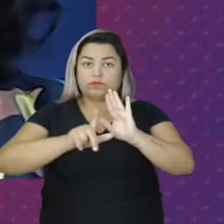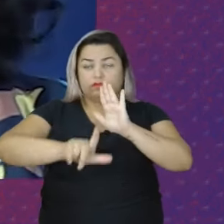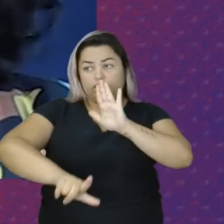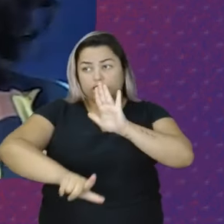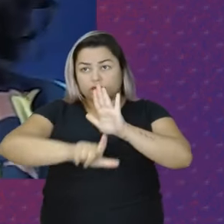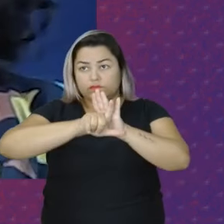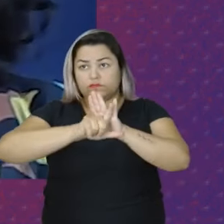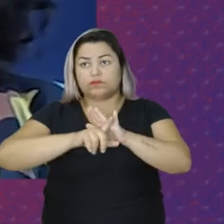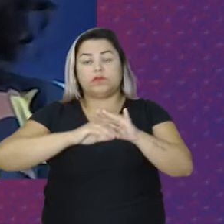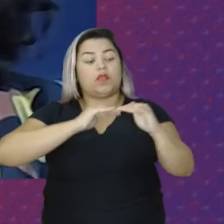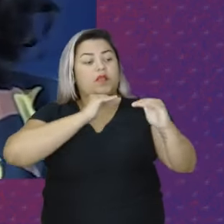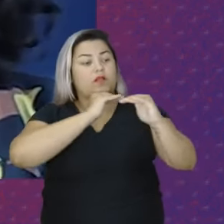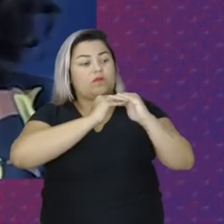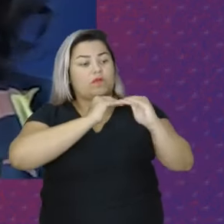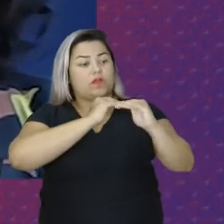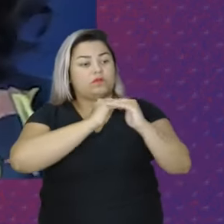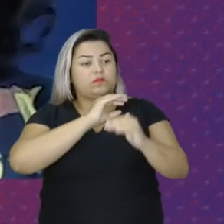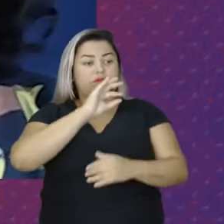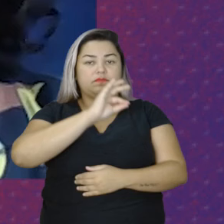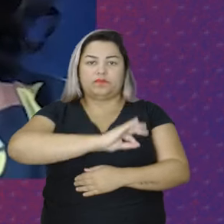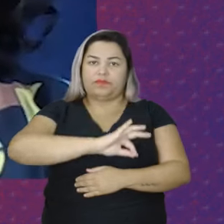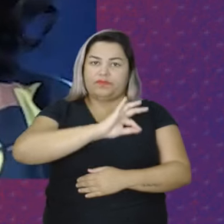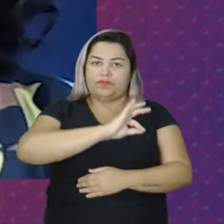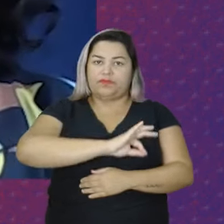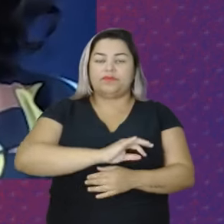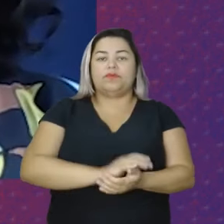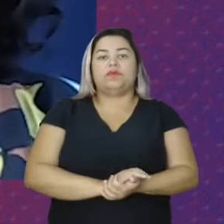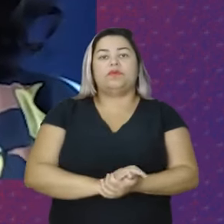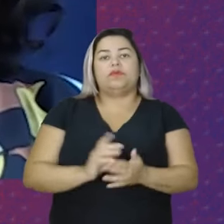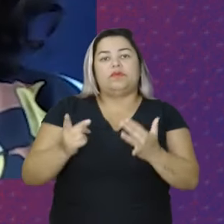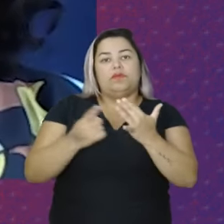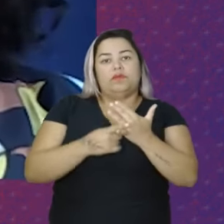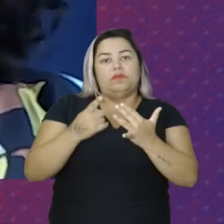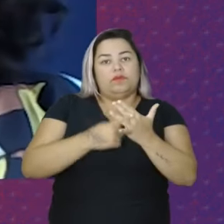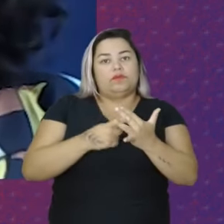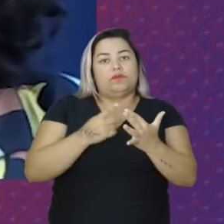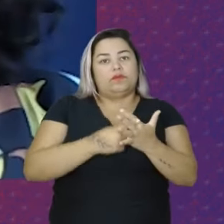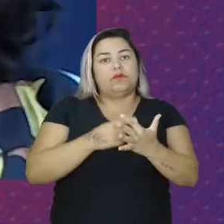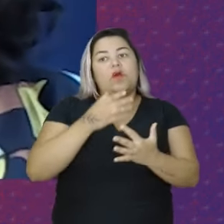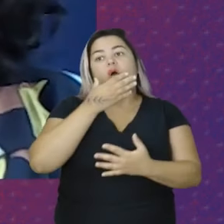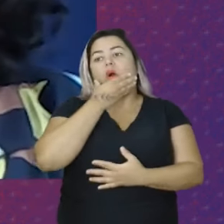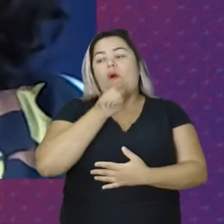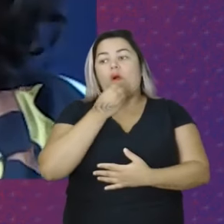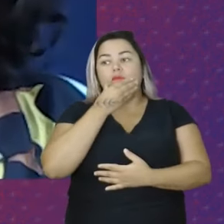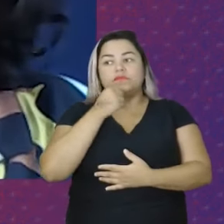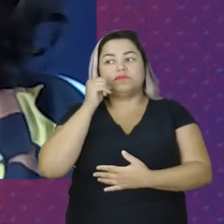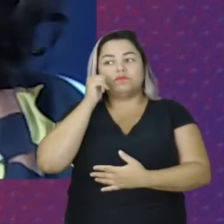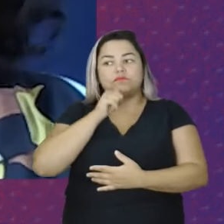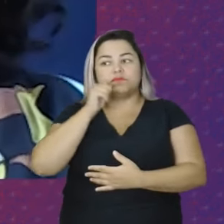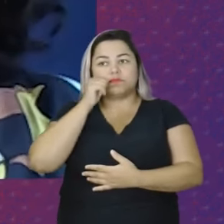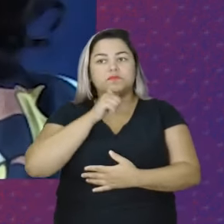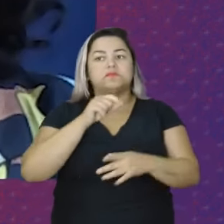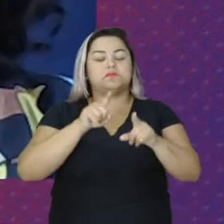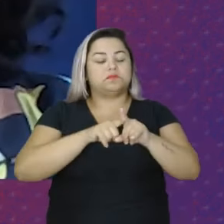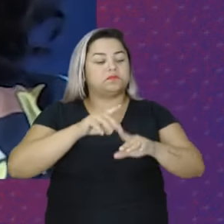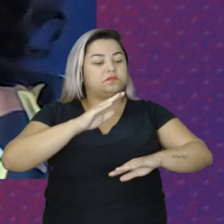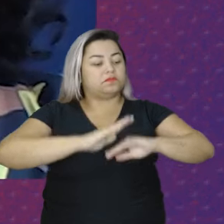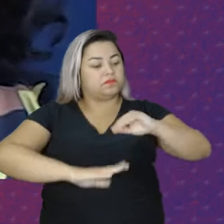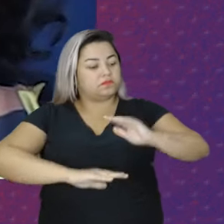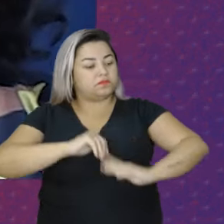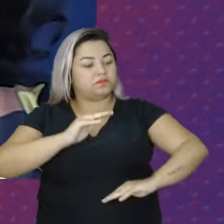estabelece Igualdade salarial Entre homens e mulheres Que exercem A mesma função Do trabalho